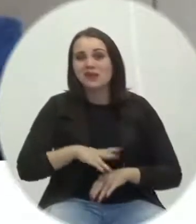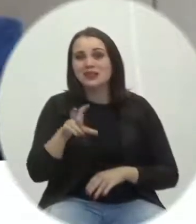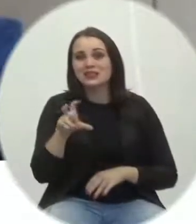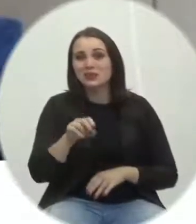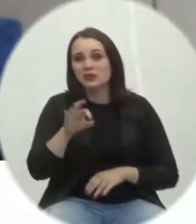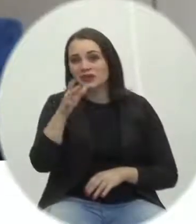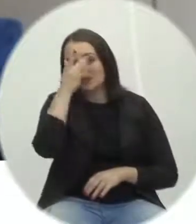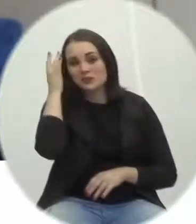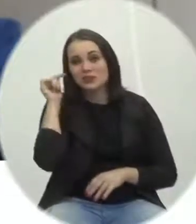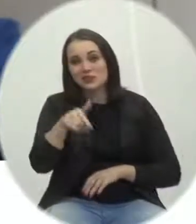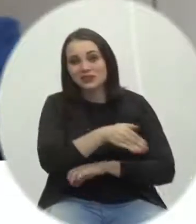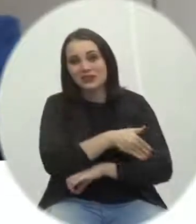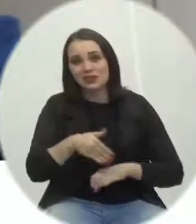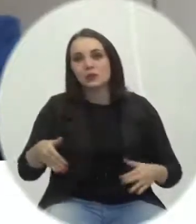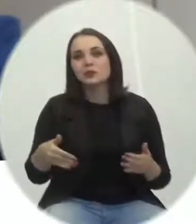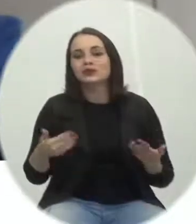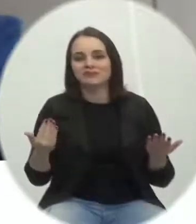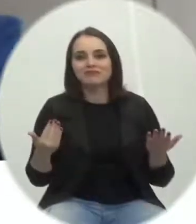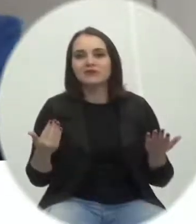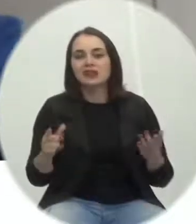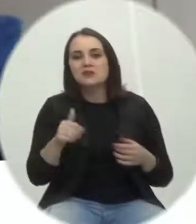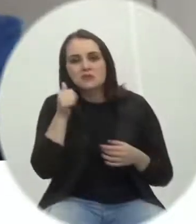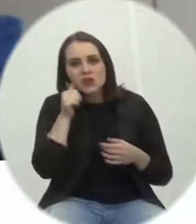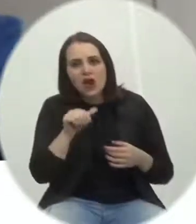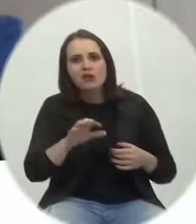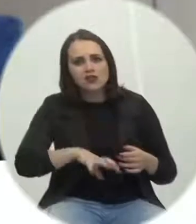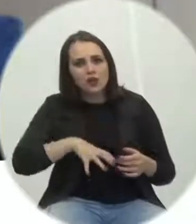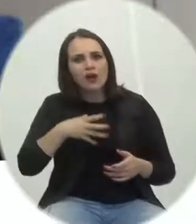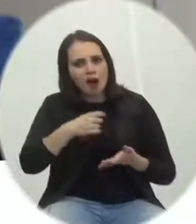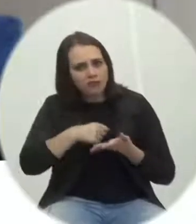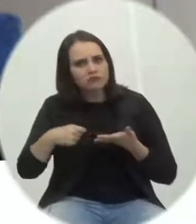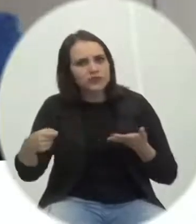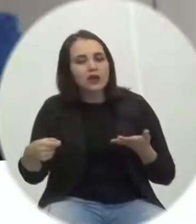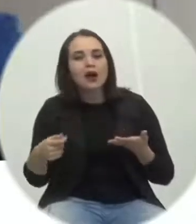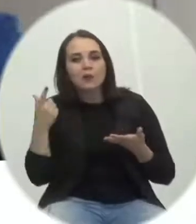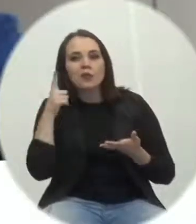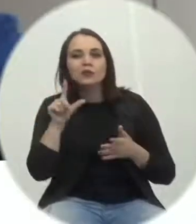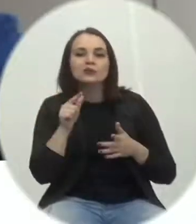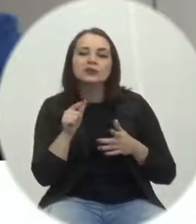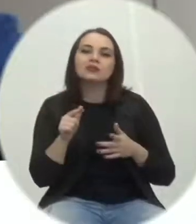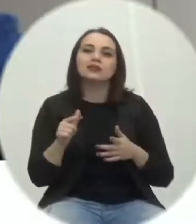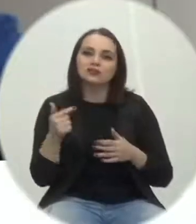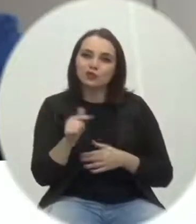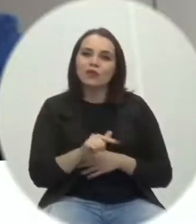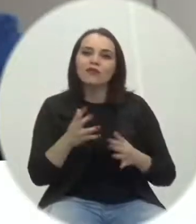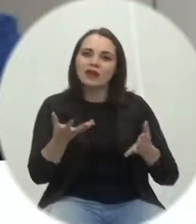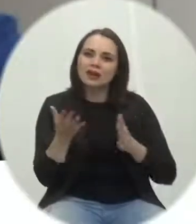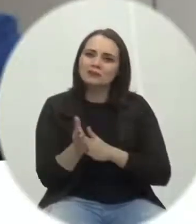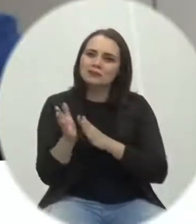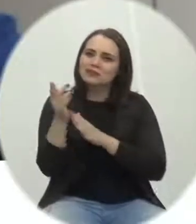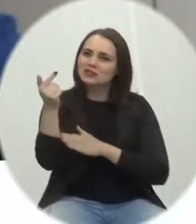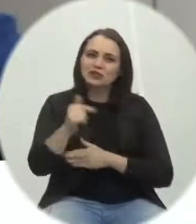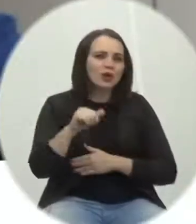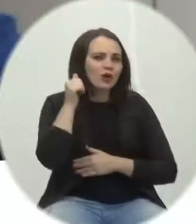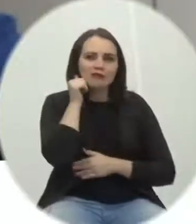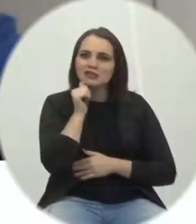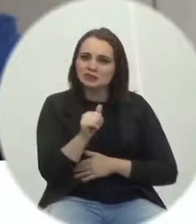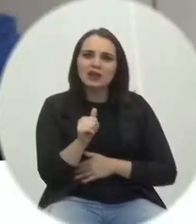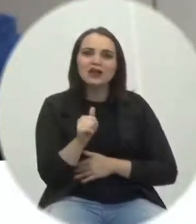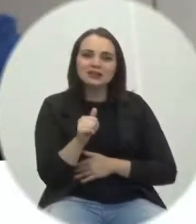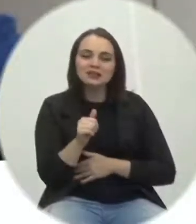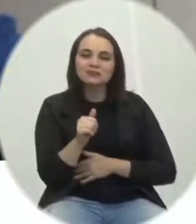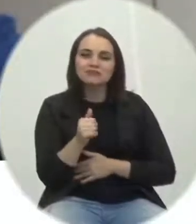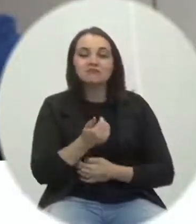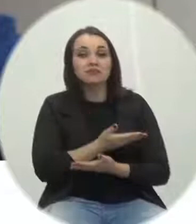pessoas de uma rua. Então, eu quero, mais uma vez, parabenizar as mulheres, por